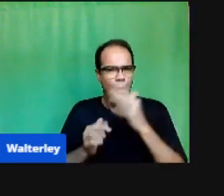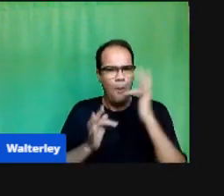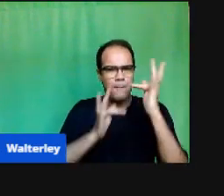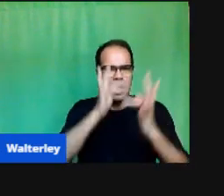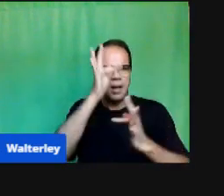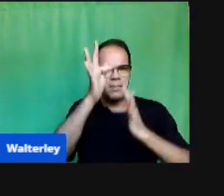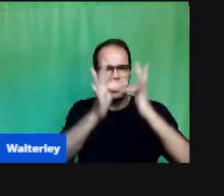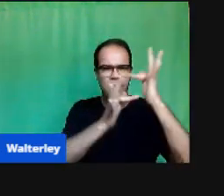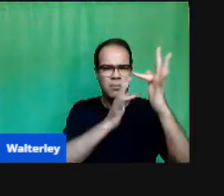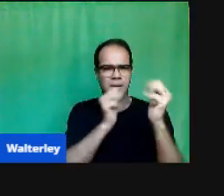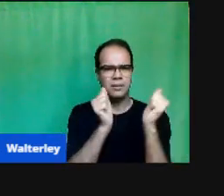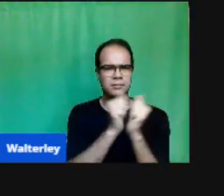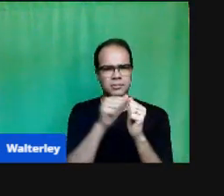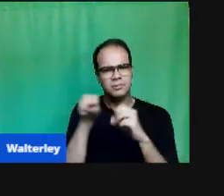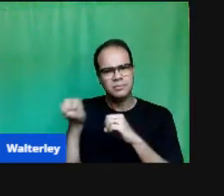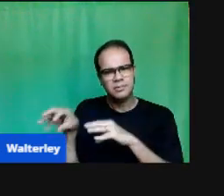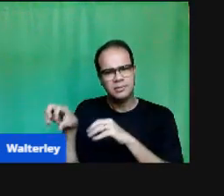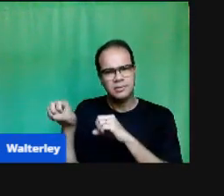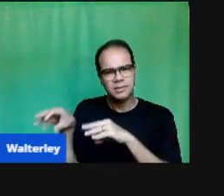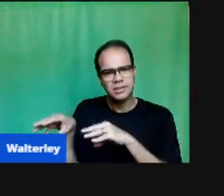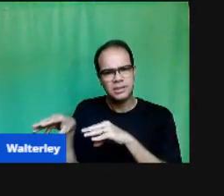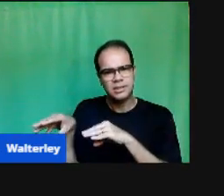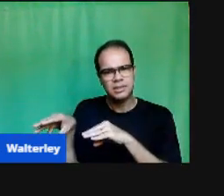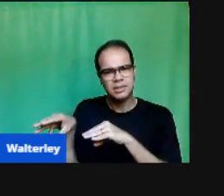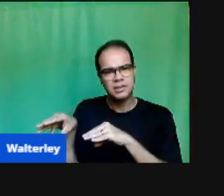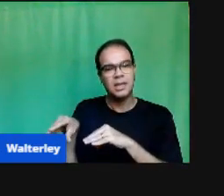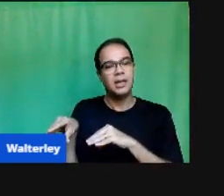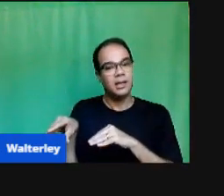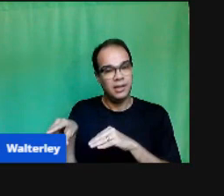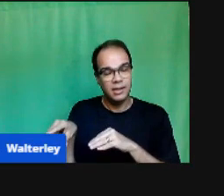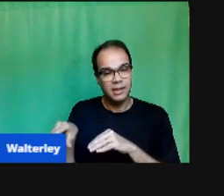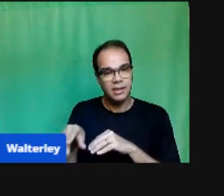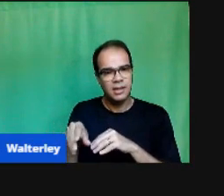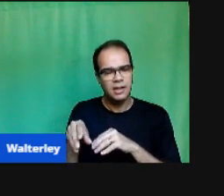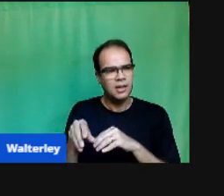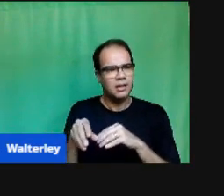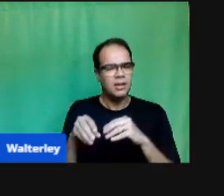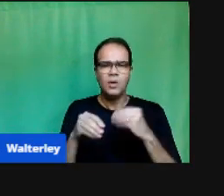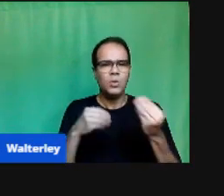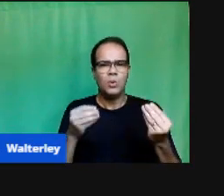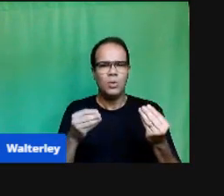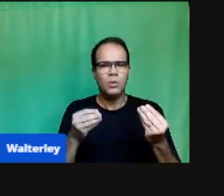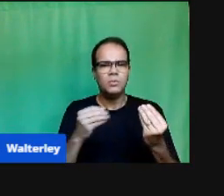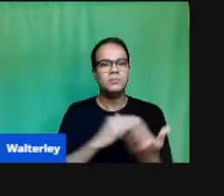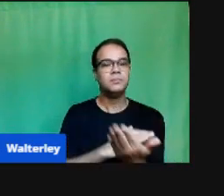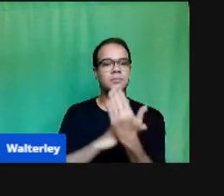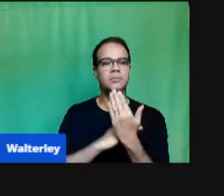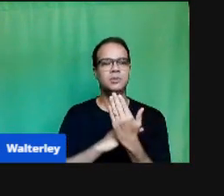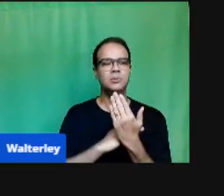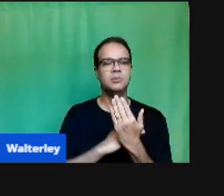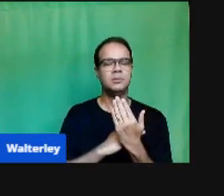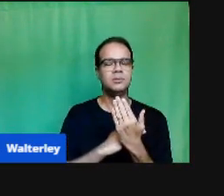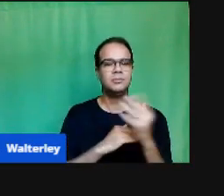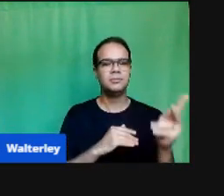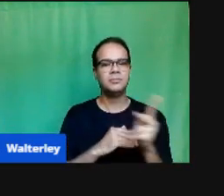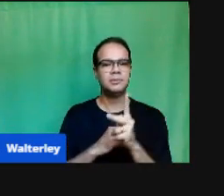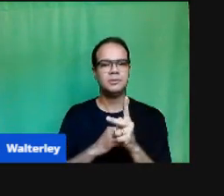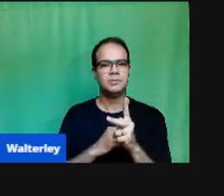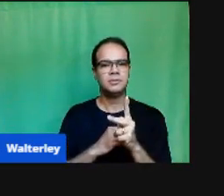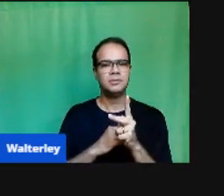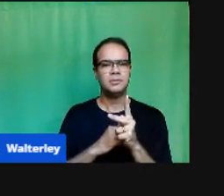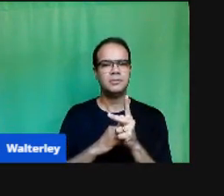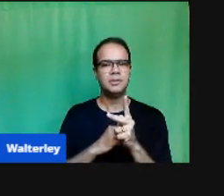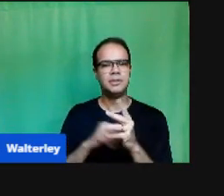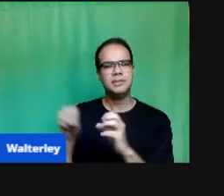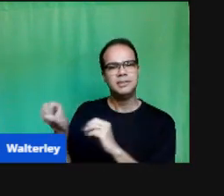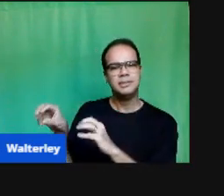Na educação E também Como isso Pode influenciar E alterar Os parâmetros Das metodologias